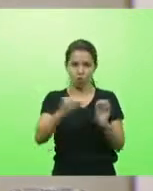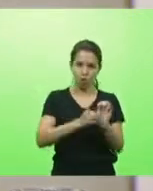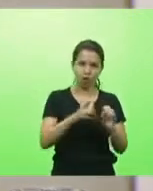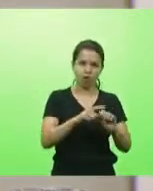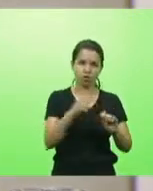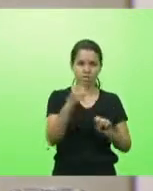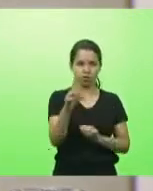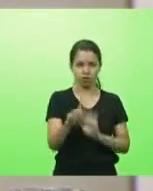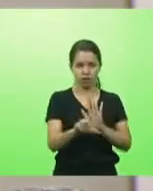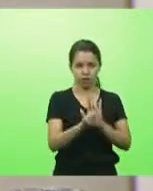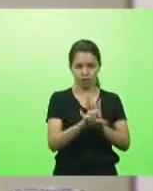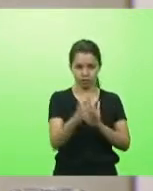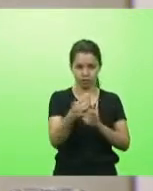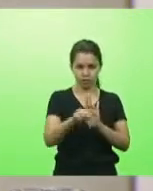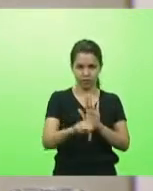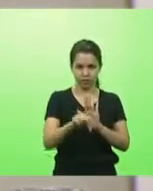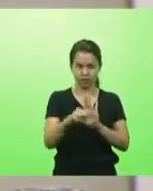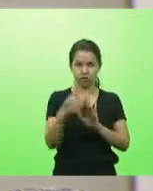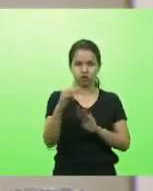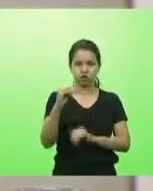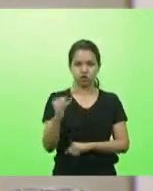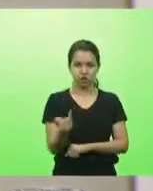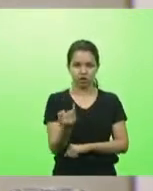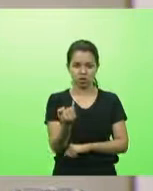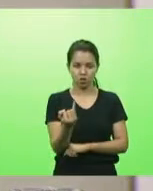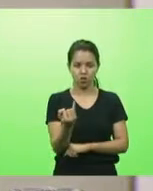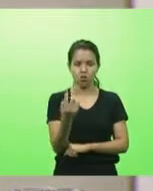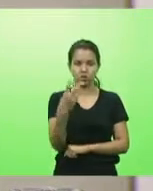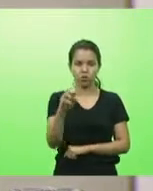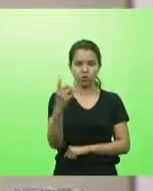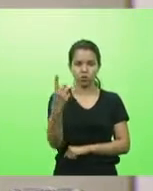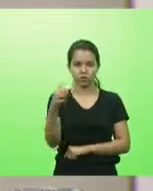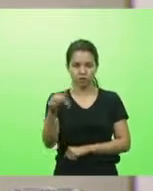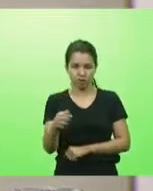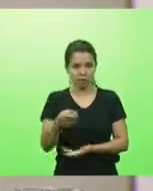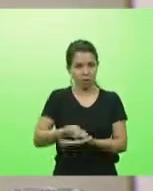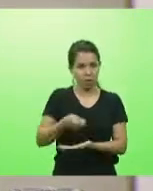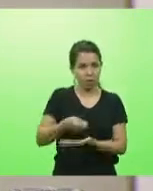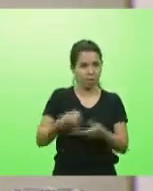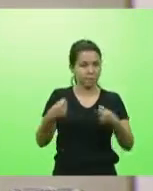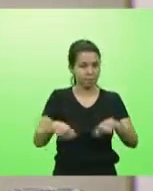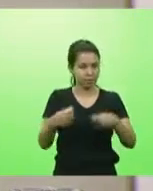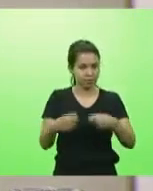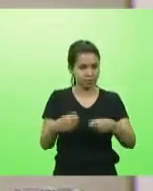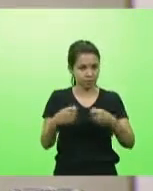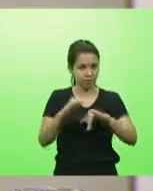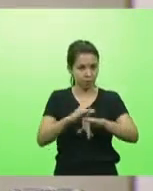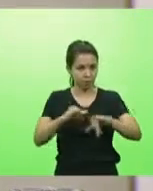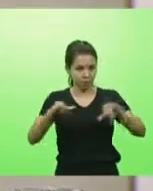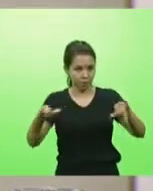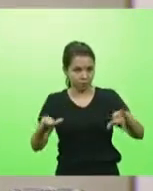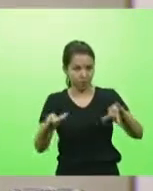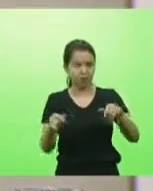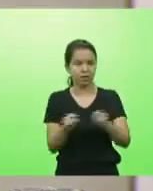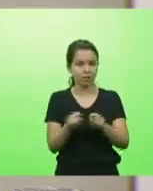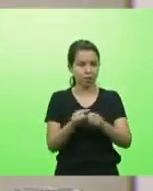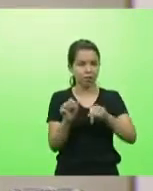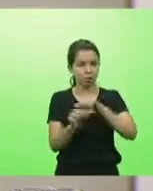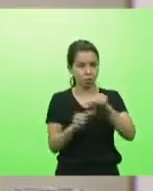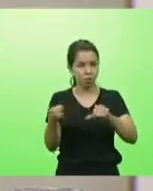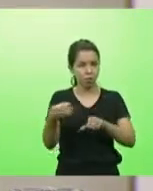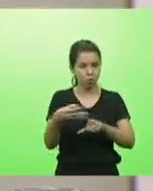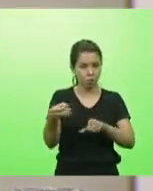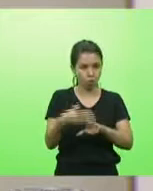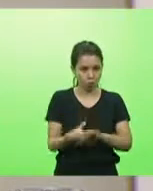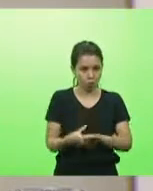11 de janeiro de 2017, para dispor sobre a obrigatoriedade de publicar e manter atualizada, em página própria da internet, a